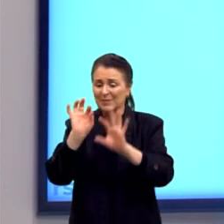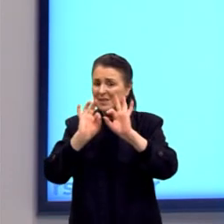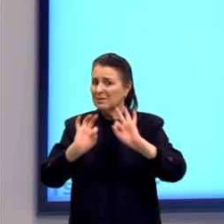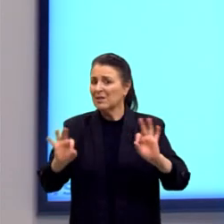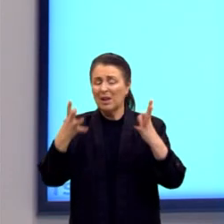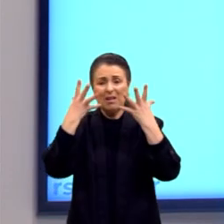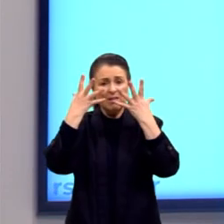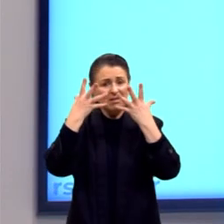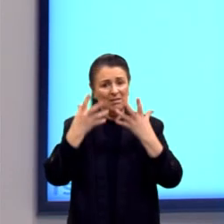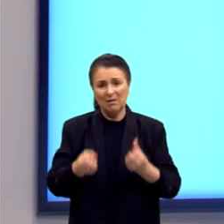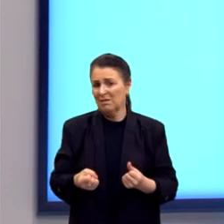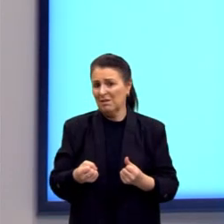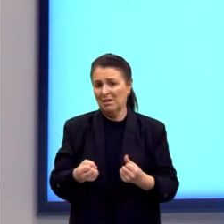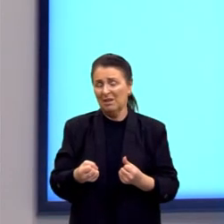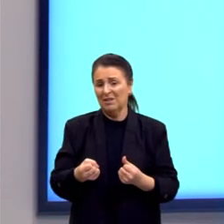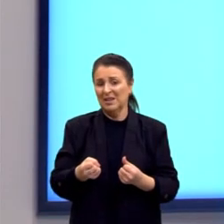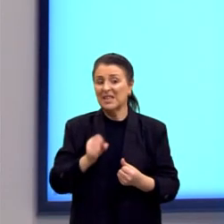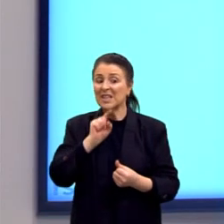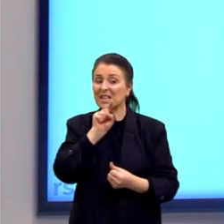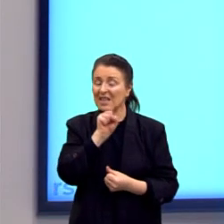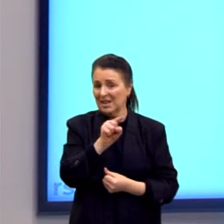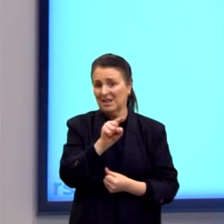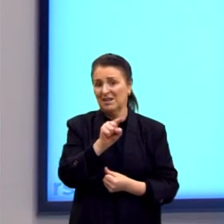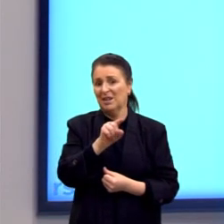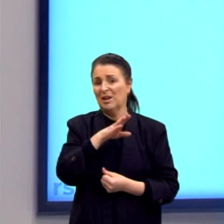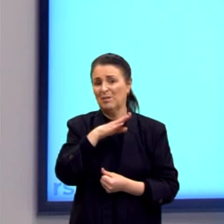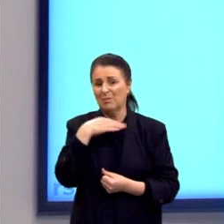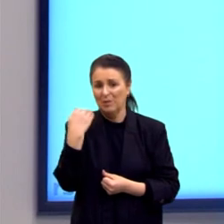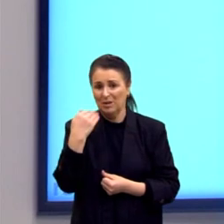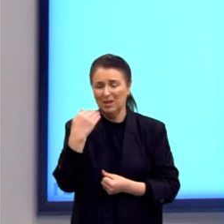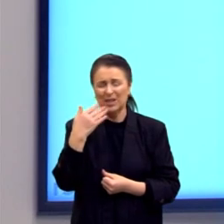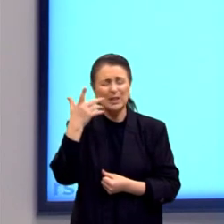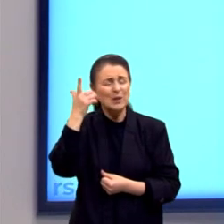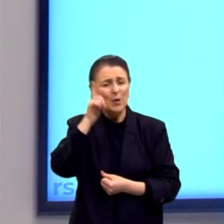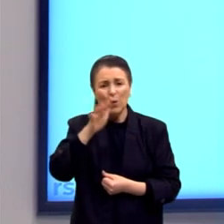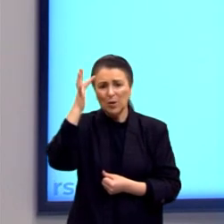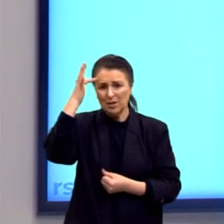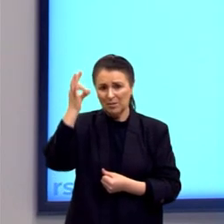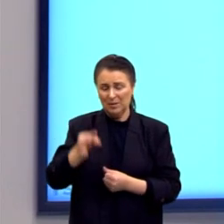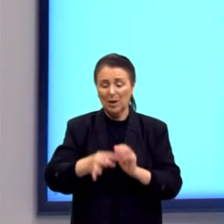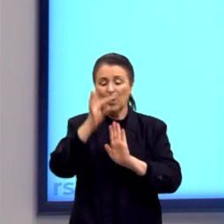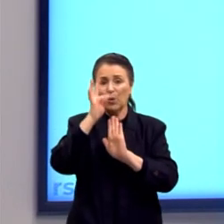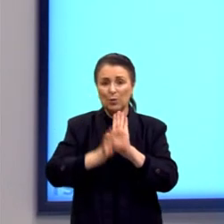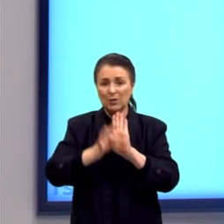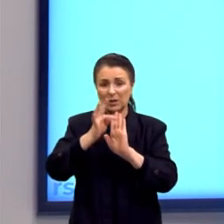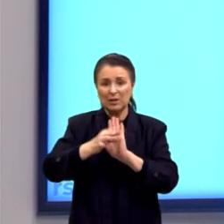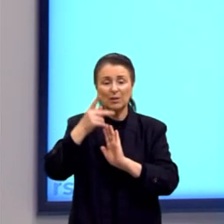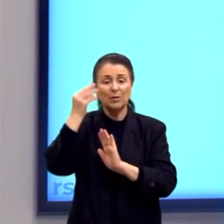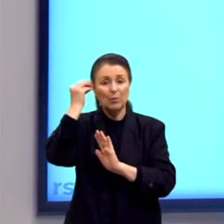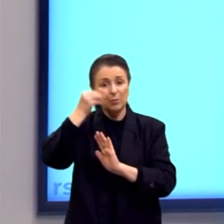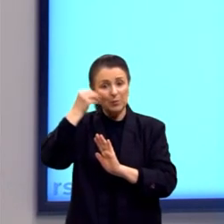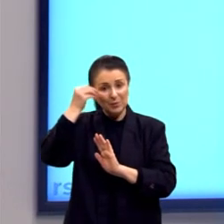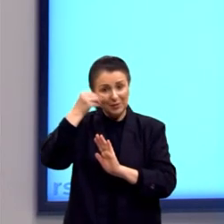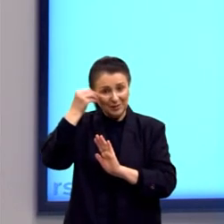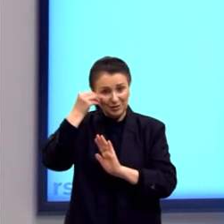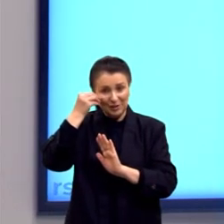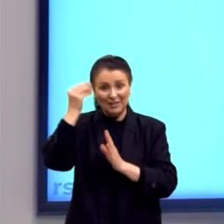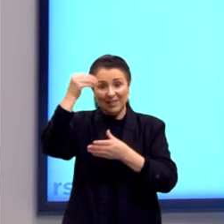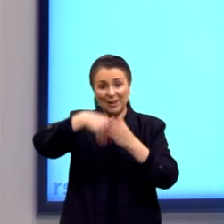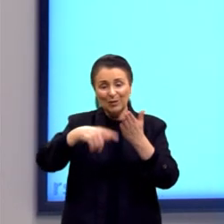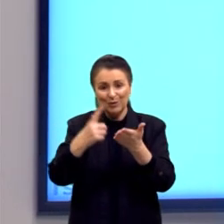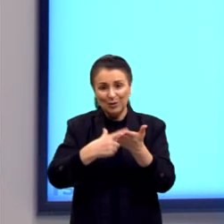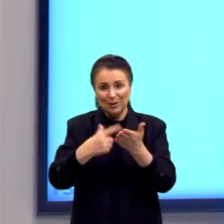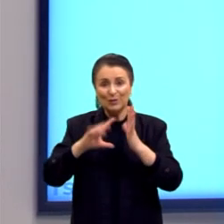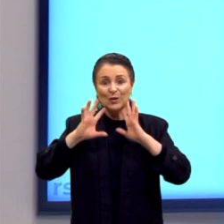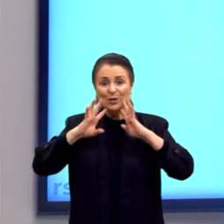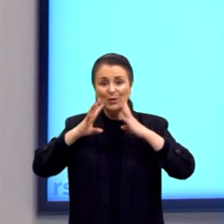não o fazia e não conseguia compreendê-la. O texto descreve a experiência do personagem do Tolstói diante de